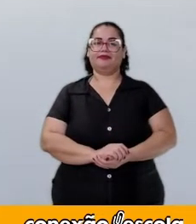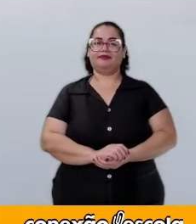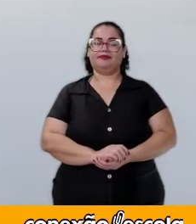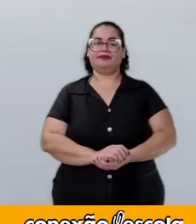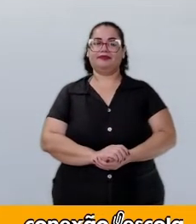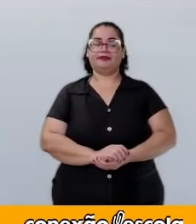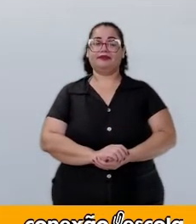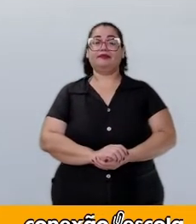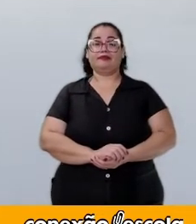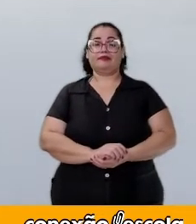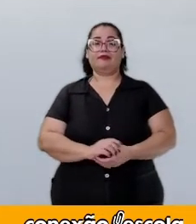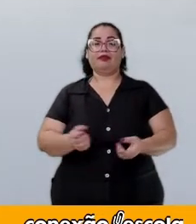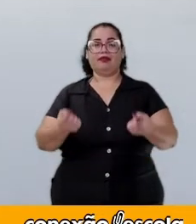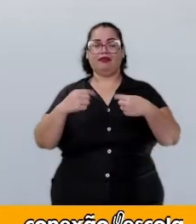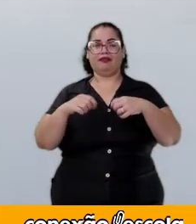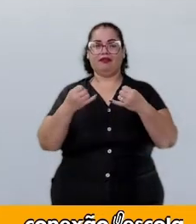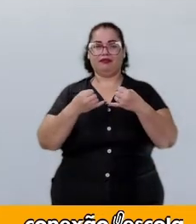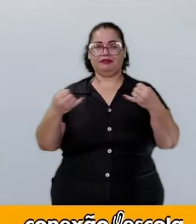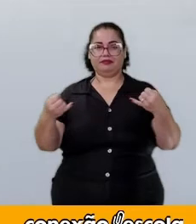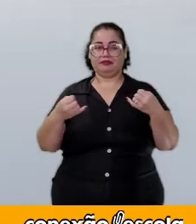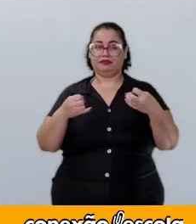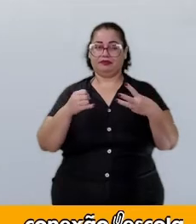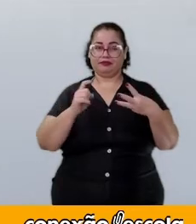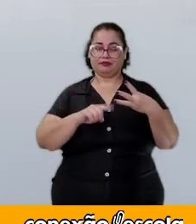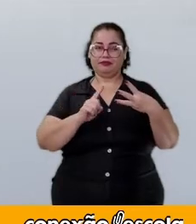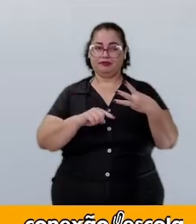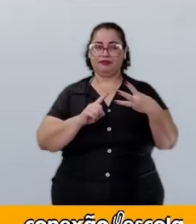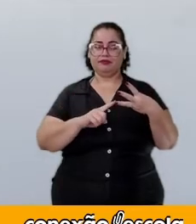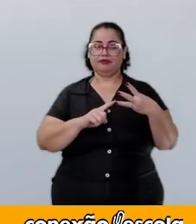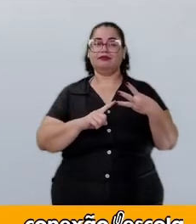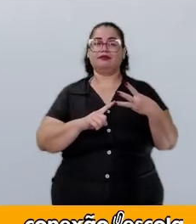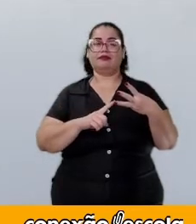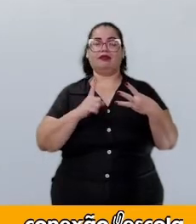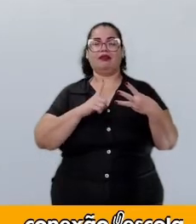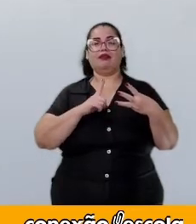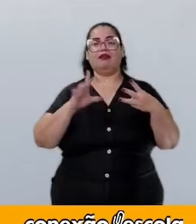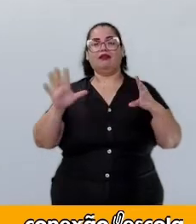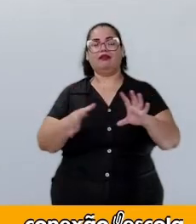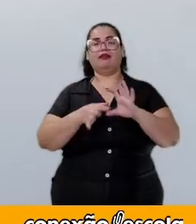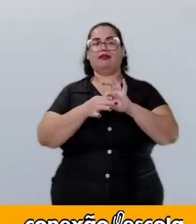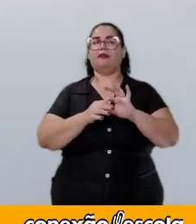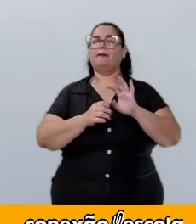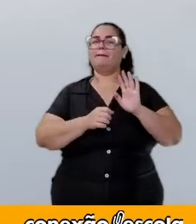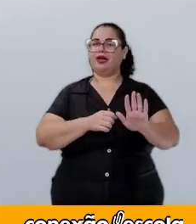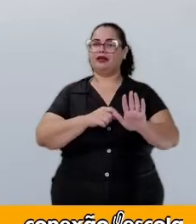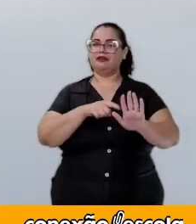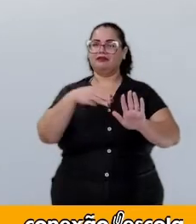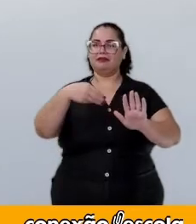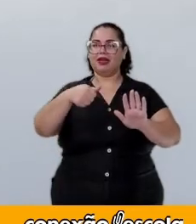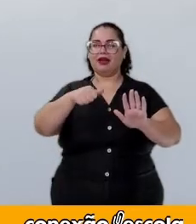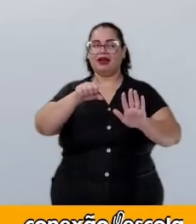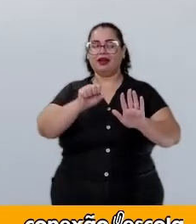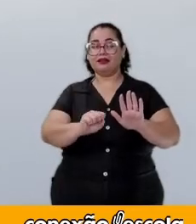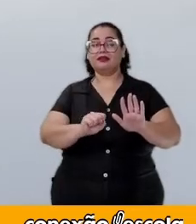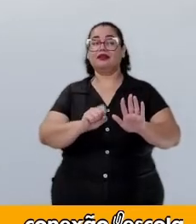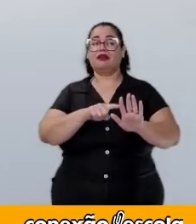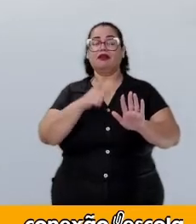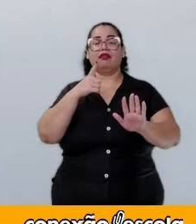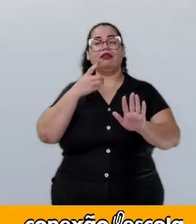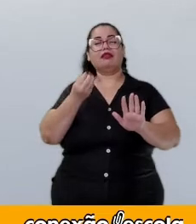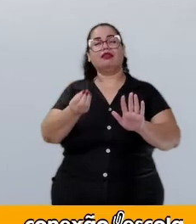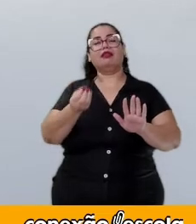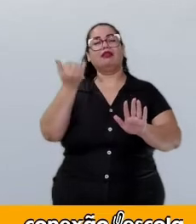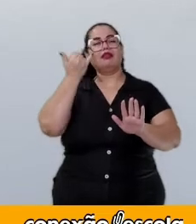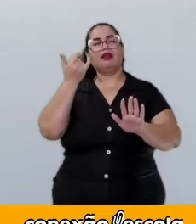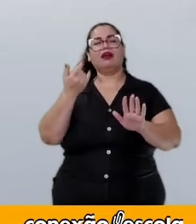Na terceira linha, nós temos a conjunção mas, que traz essa ideia de